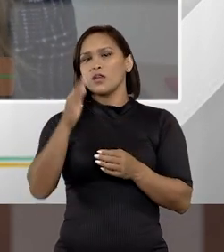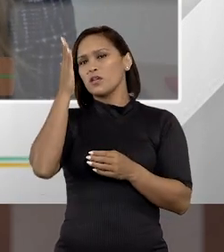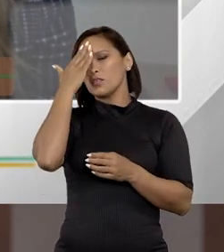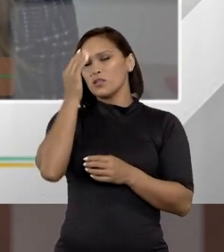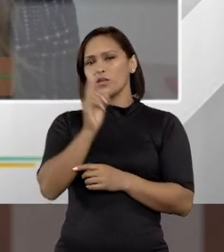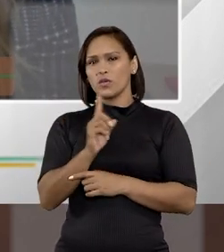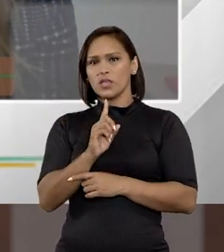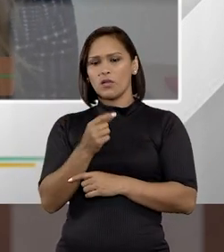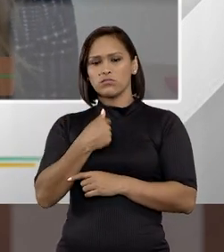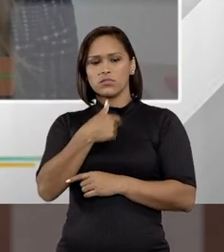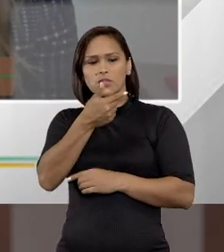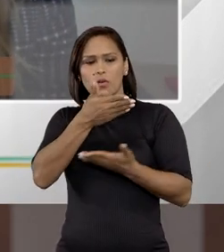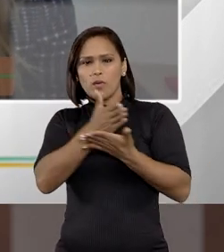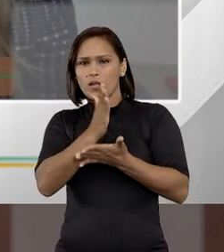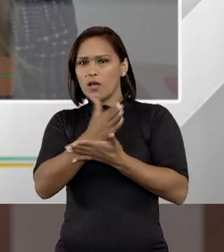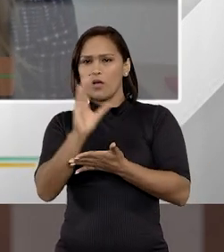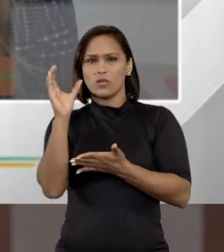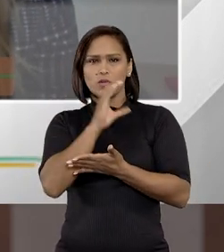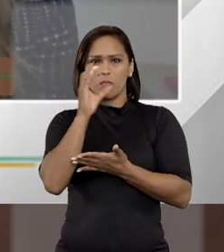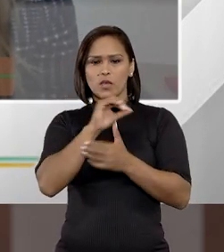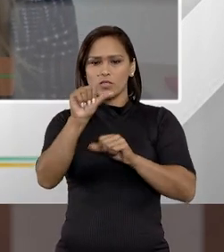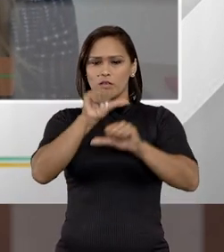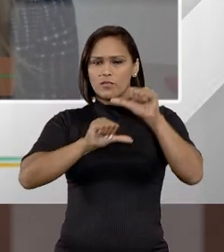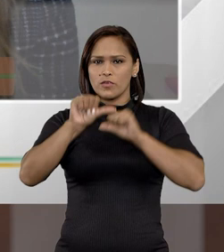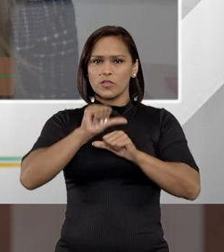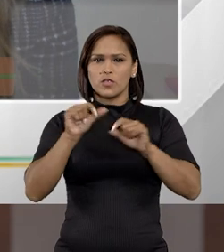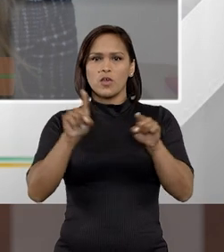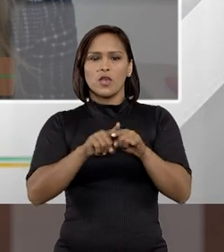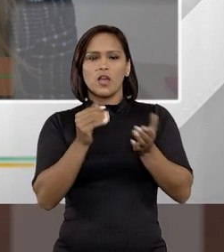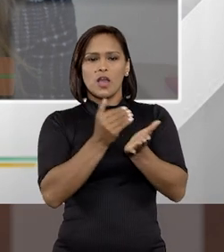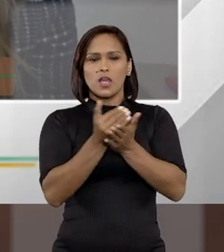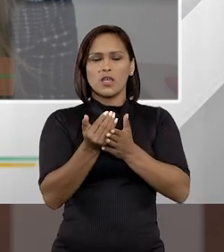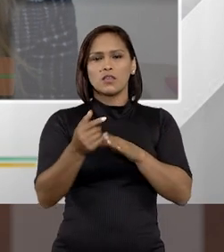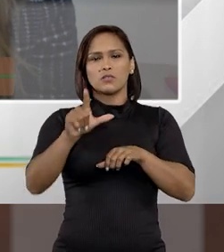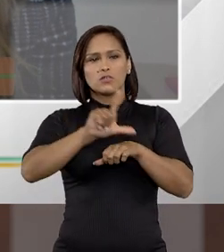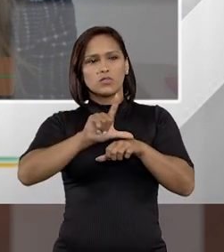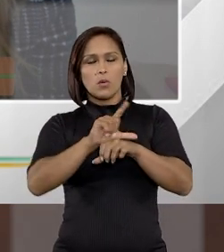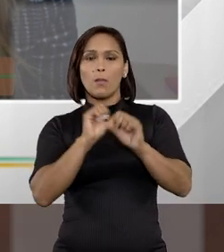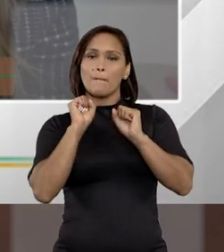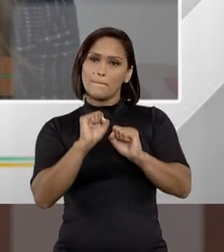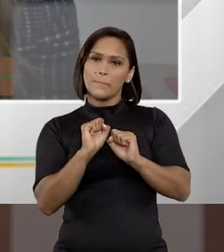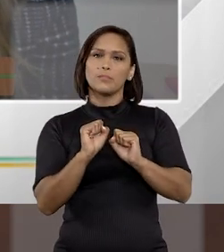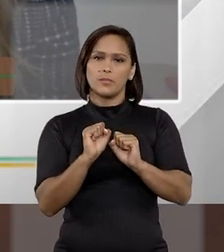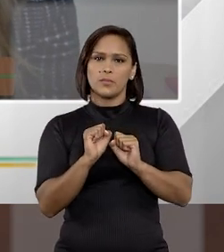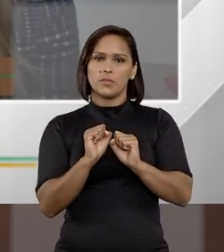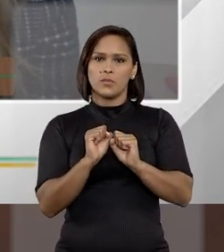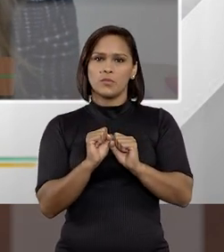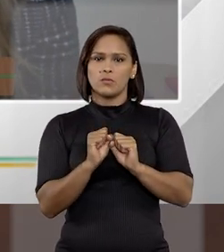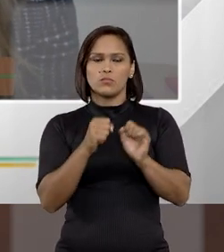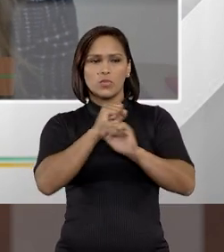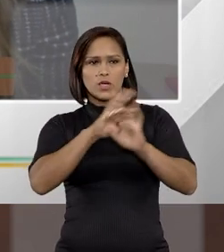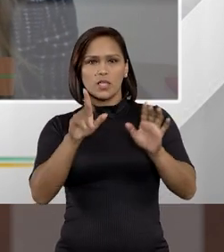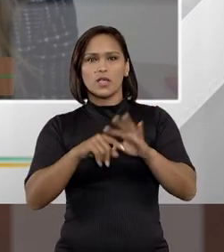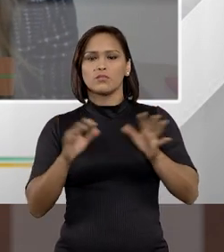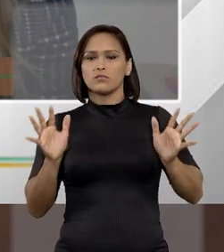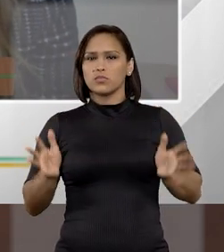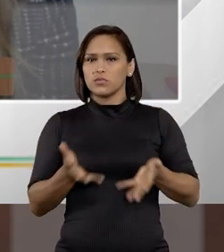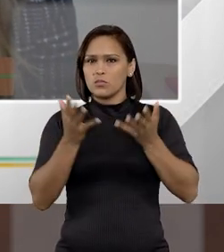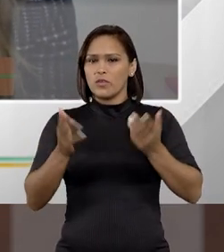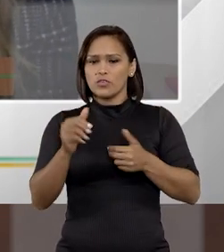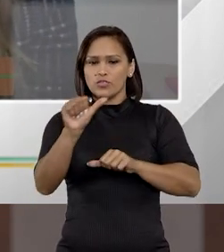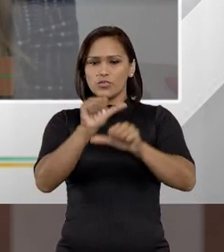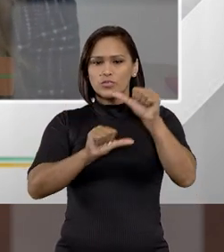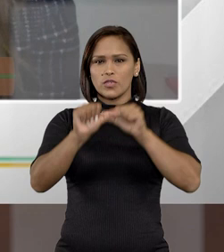entendeu que não, que não era automática essa revogação, não era automática a ilicitude, podendo sim, é, claro, que se